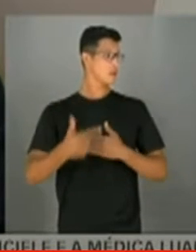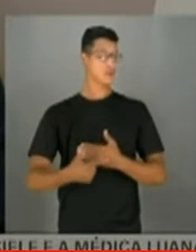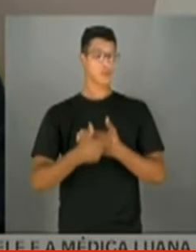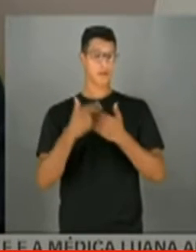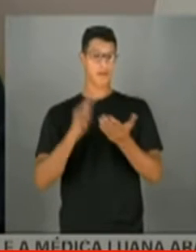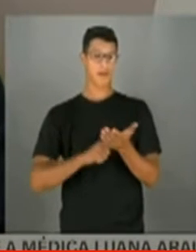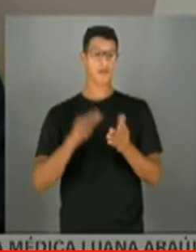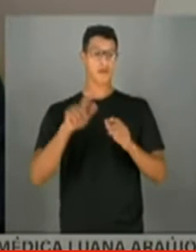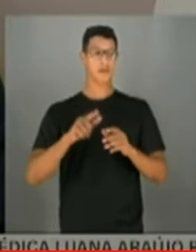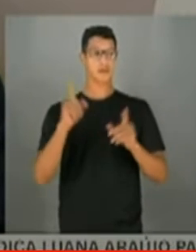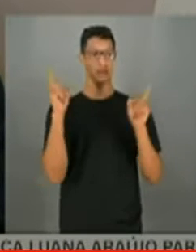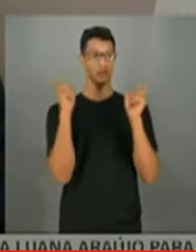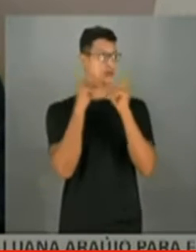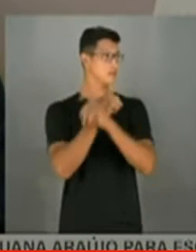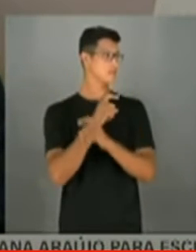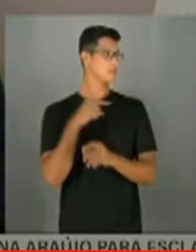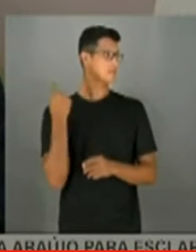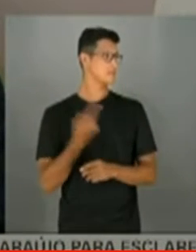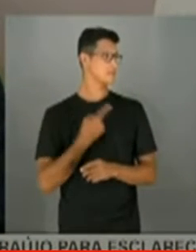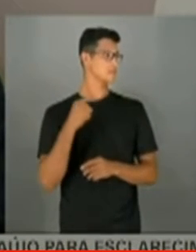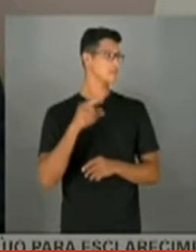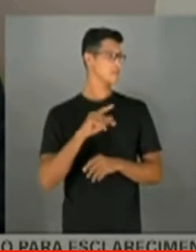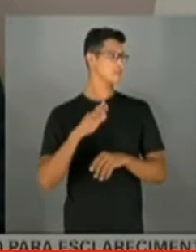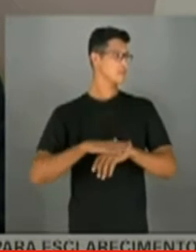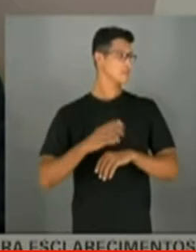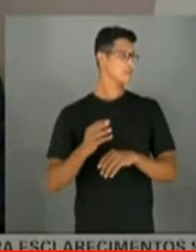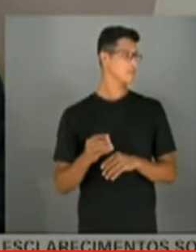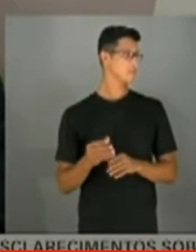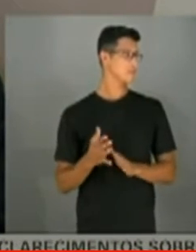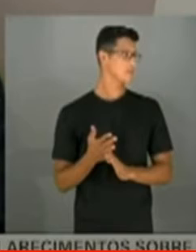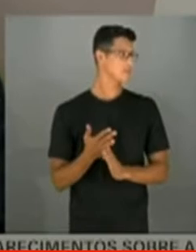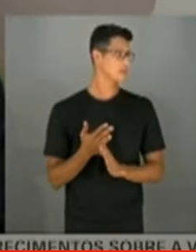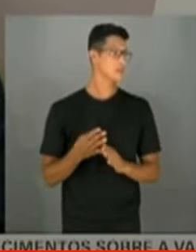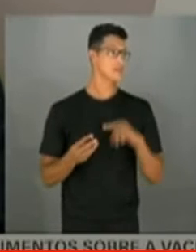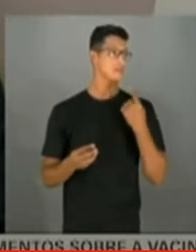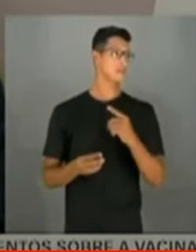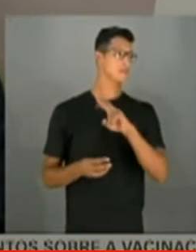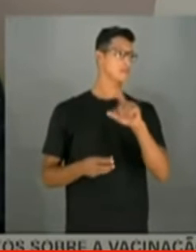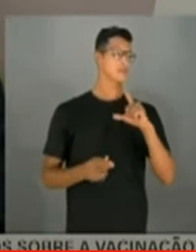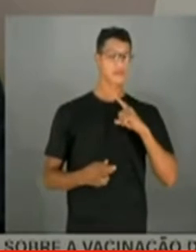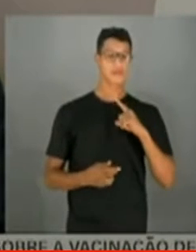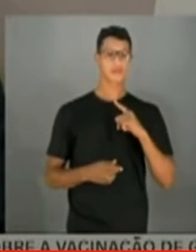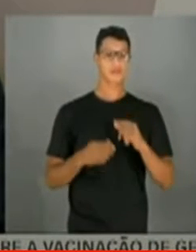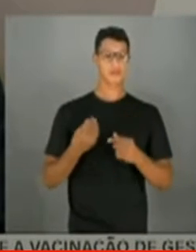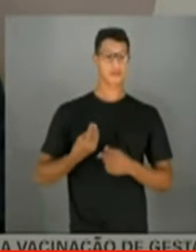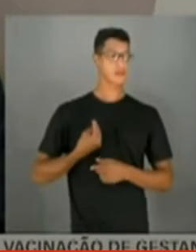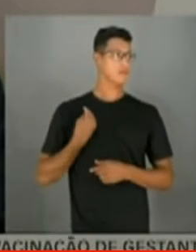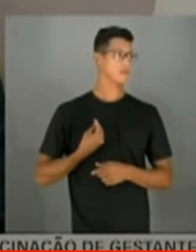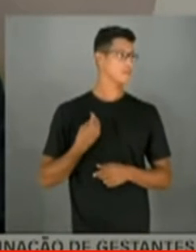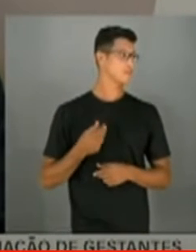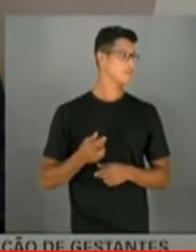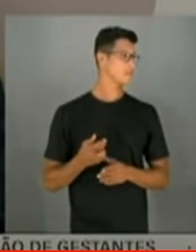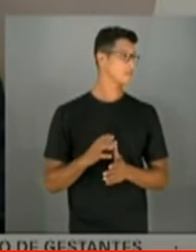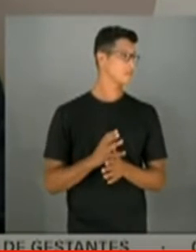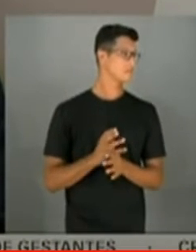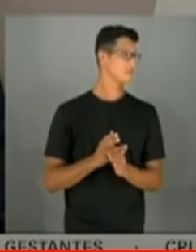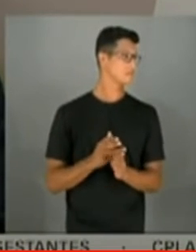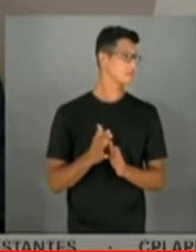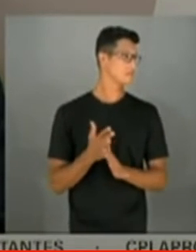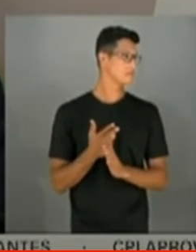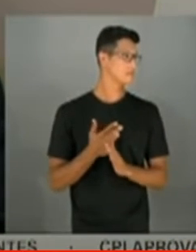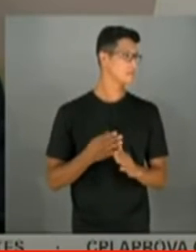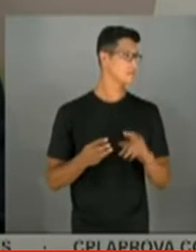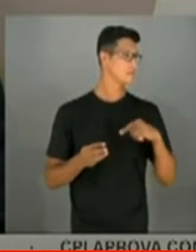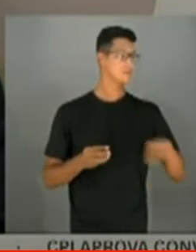E é muito difícil para o senhor controlar. Eu não consigo controlar, por exemplo, ao distribuir um medicamento, um